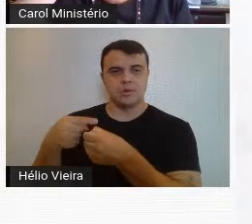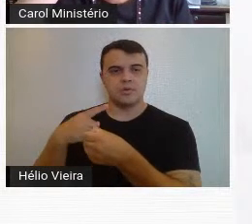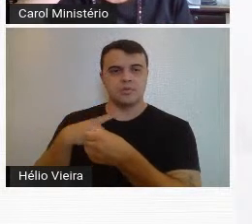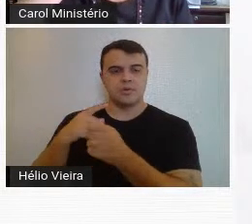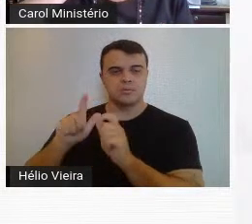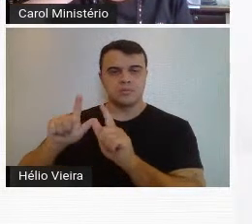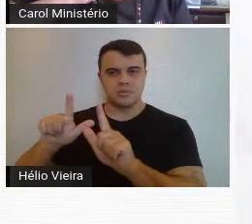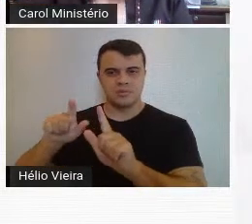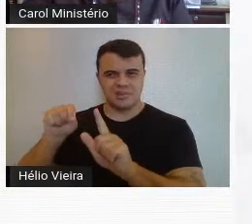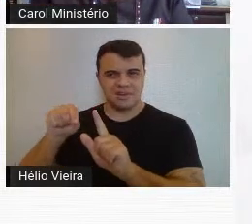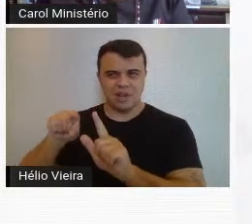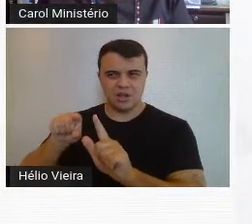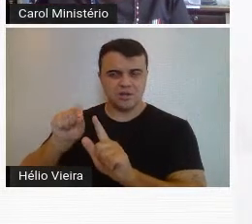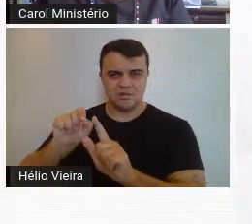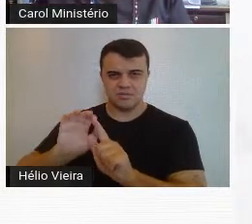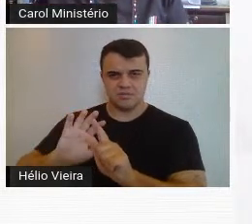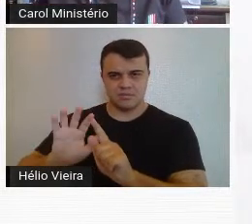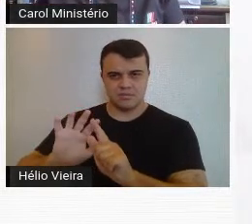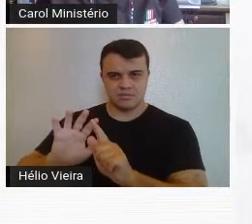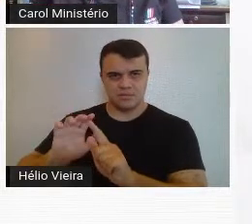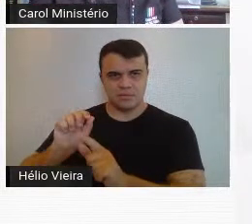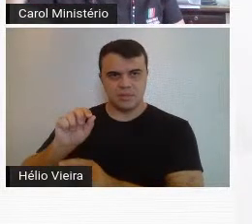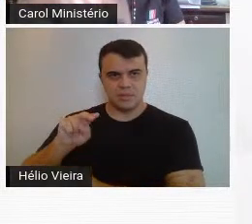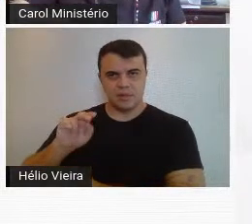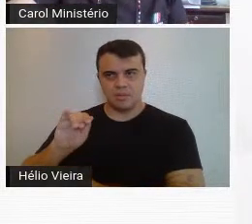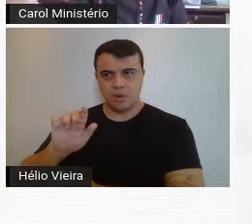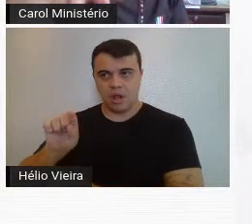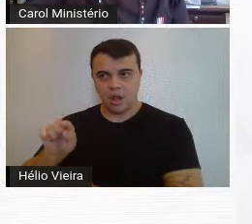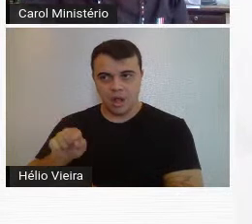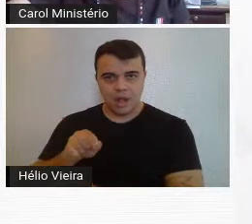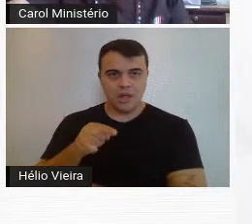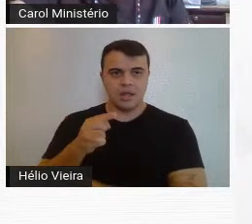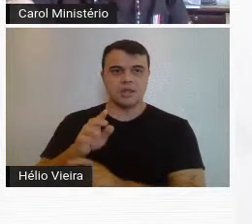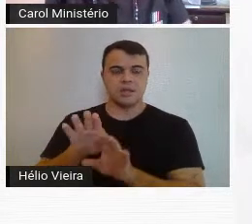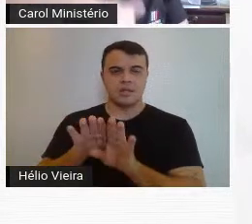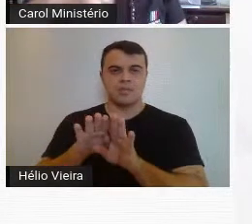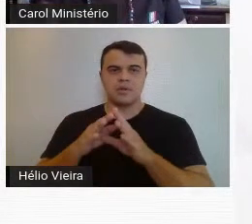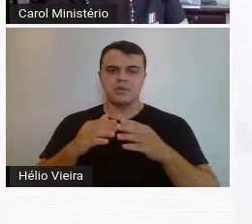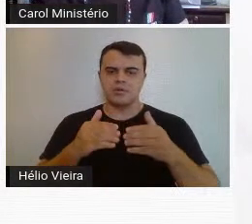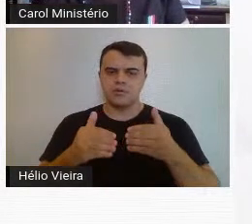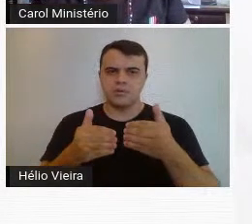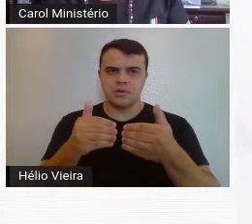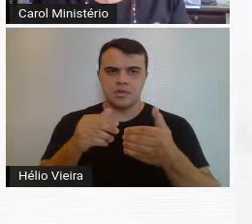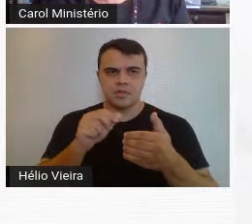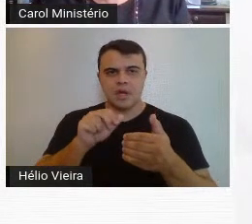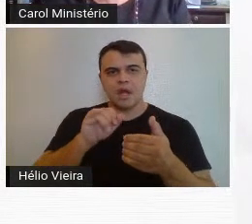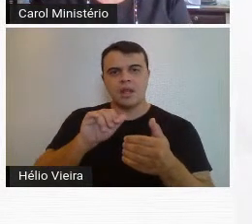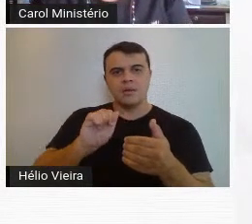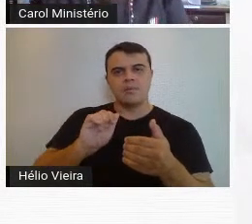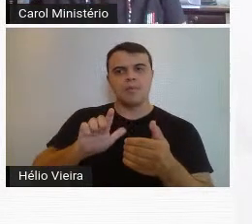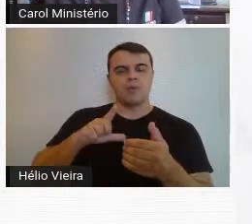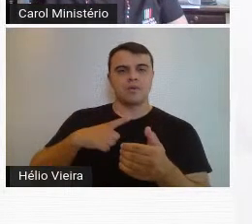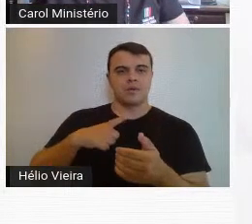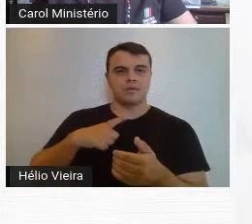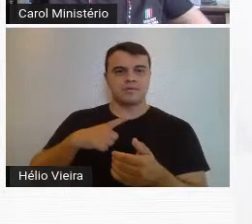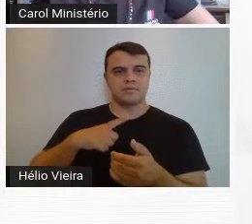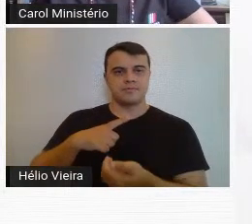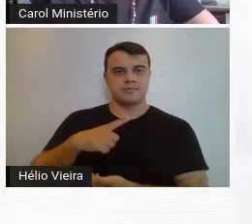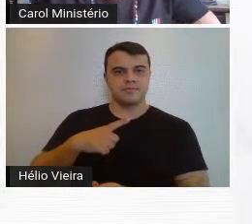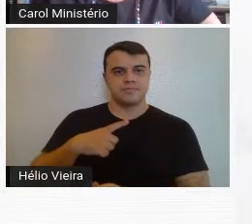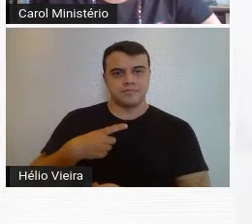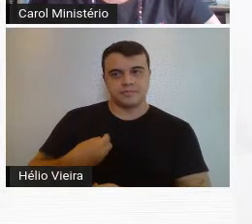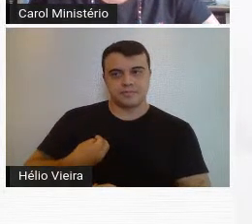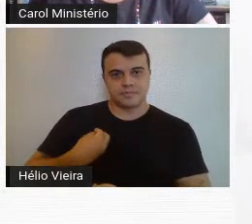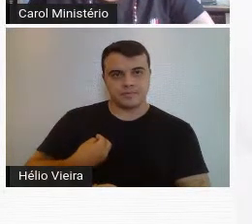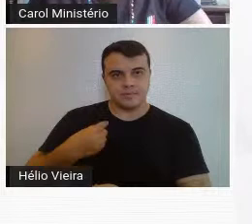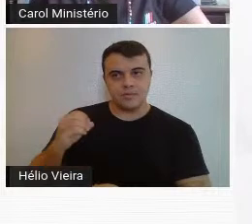exposições promovidas pelo Aníbal de Matos, inclusive, durante o salão, o Aníbal Matos estava abrindo